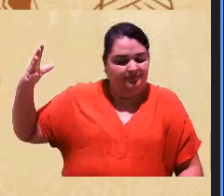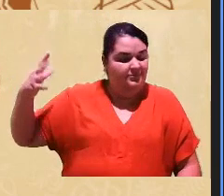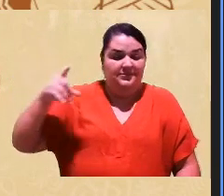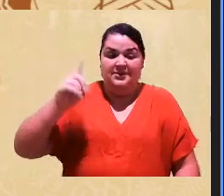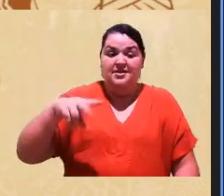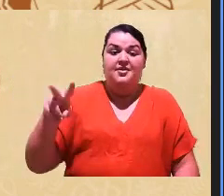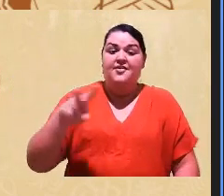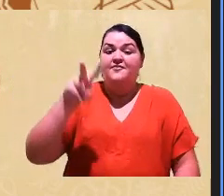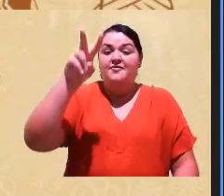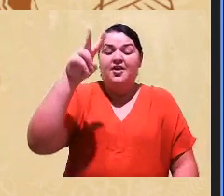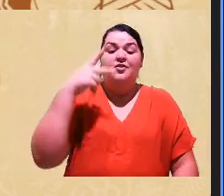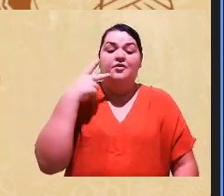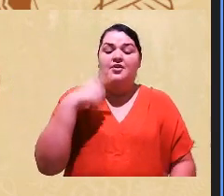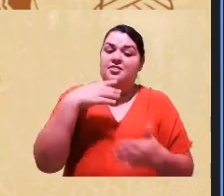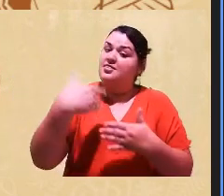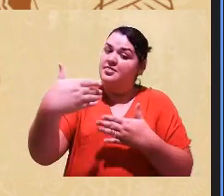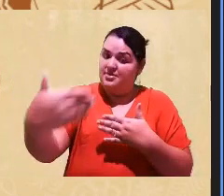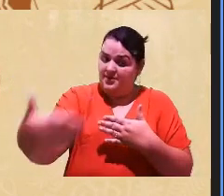naquela etapa.